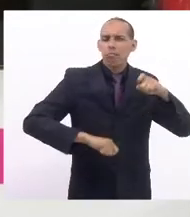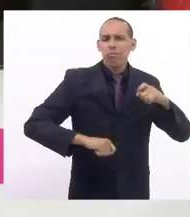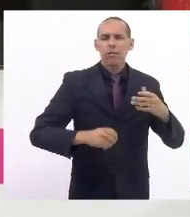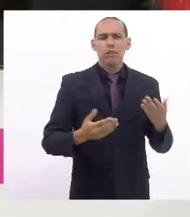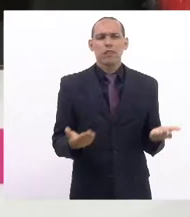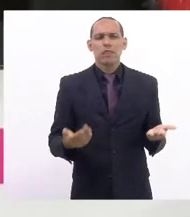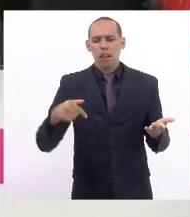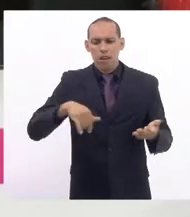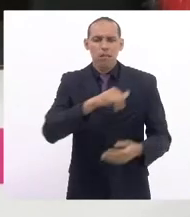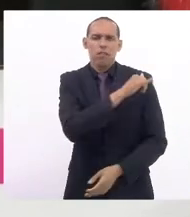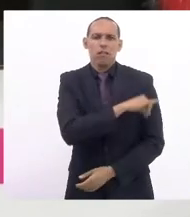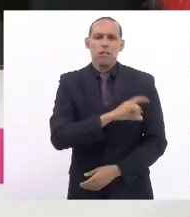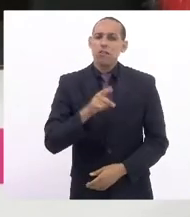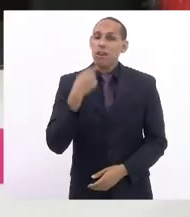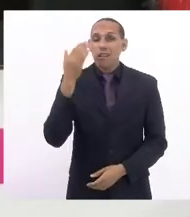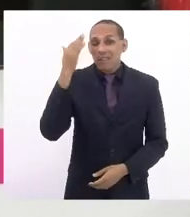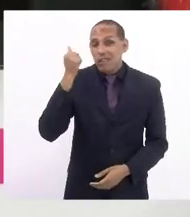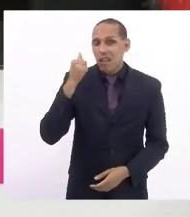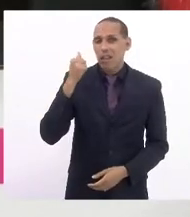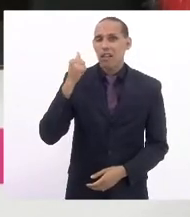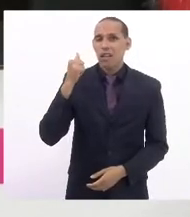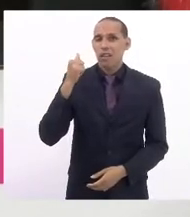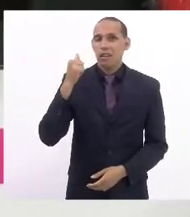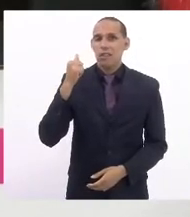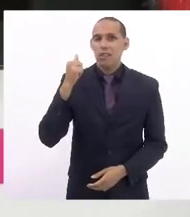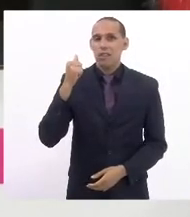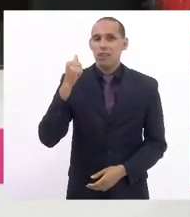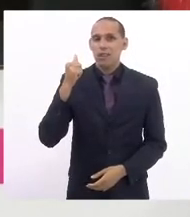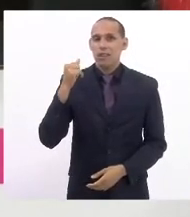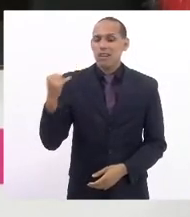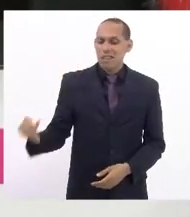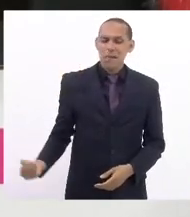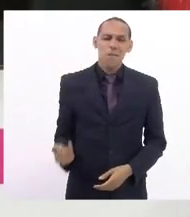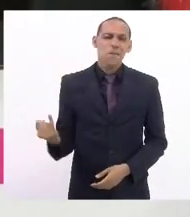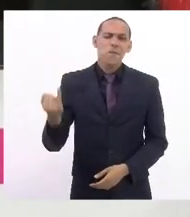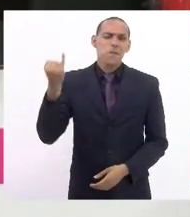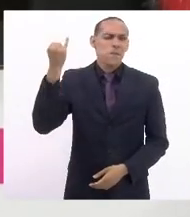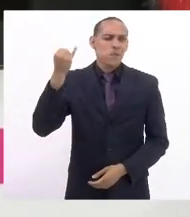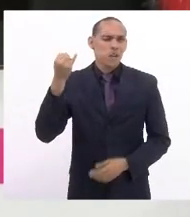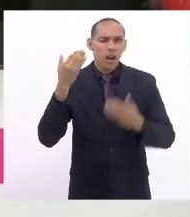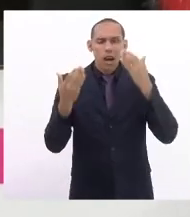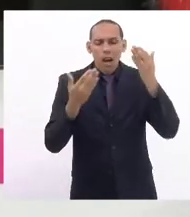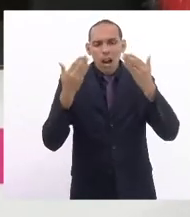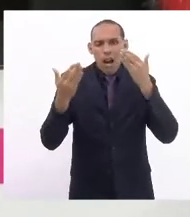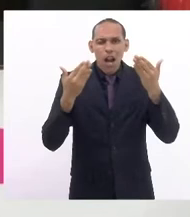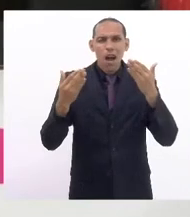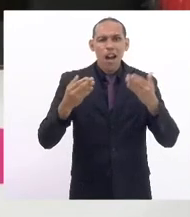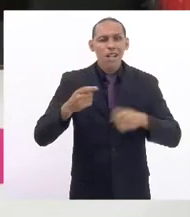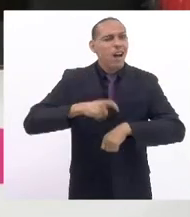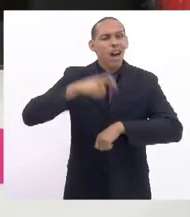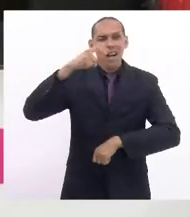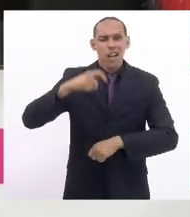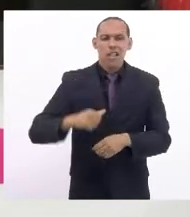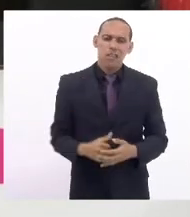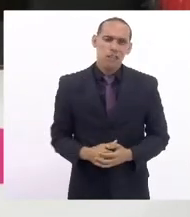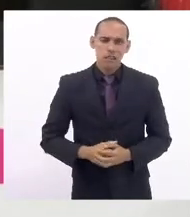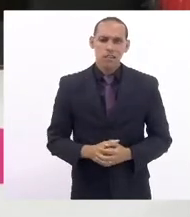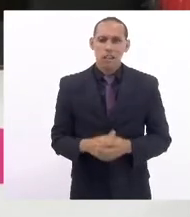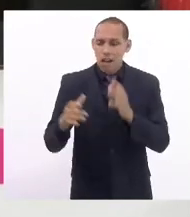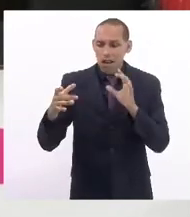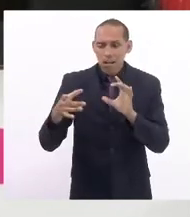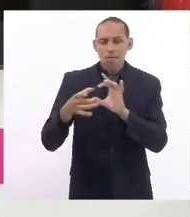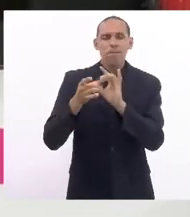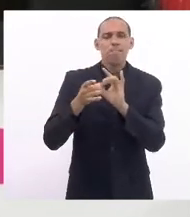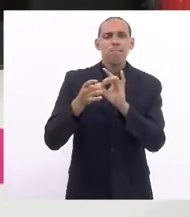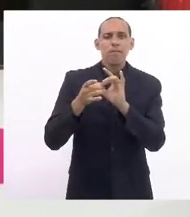sexual no nosso estado nós sabemos o quanto é importante o atendimento de imediato os convênios estão